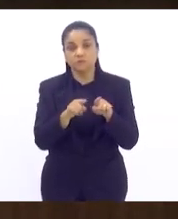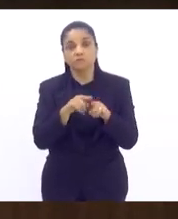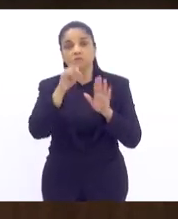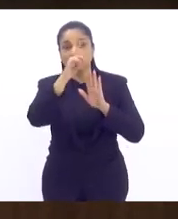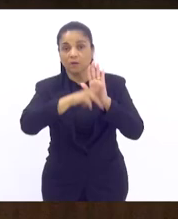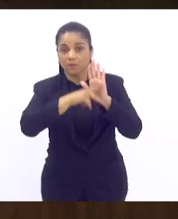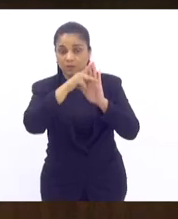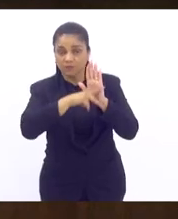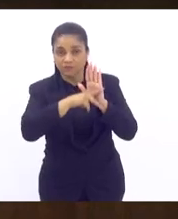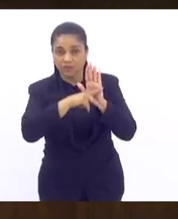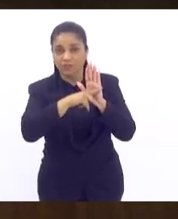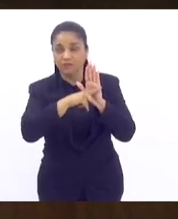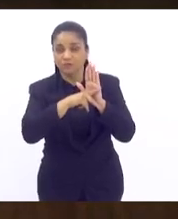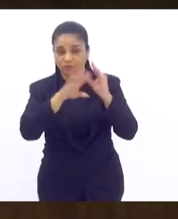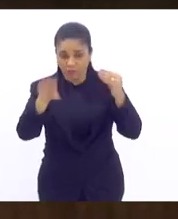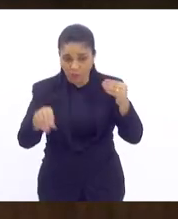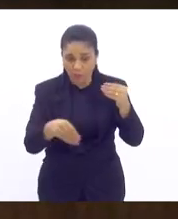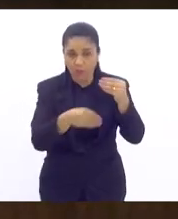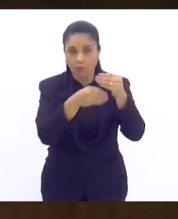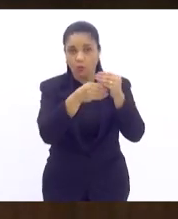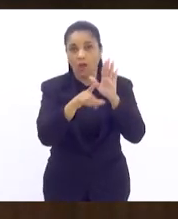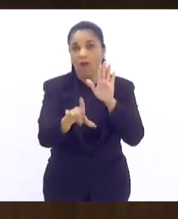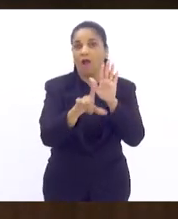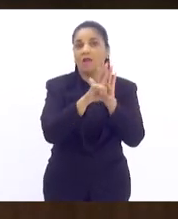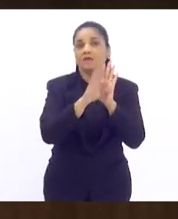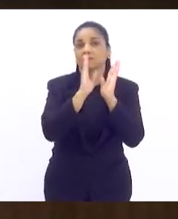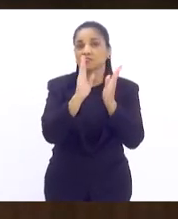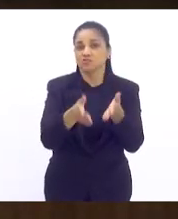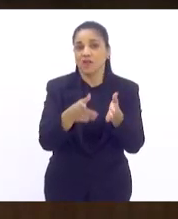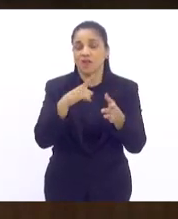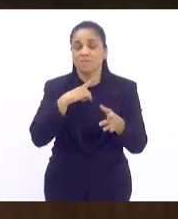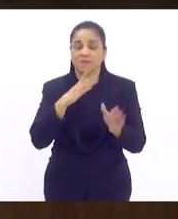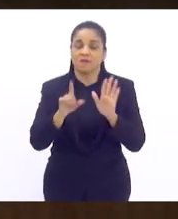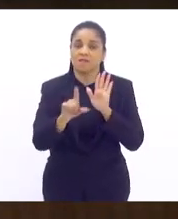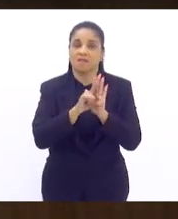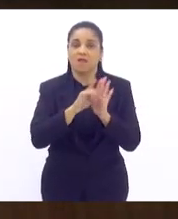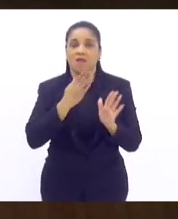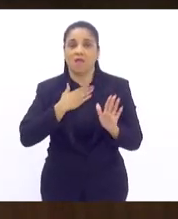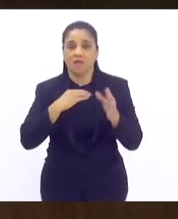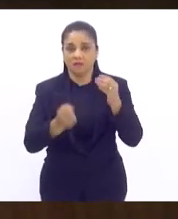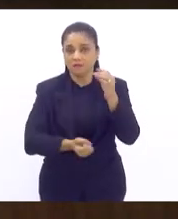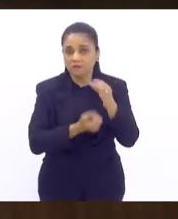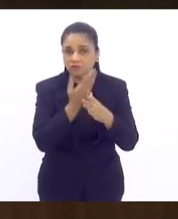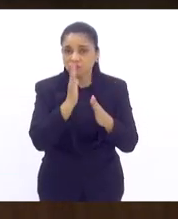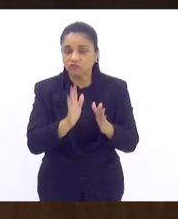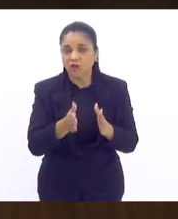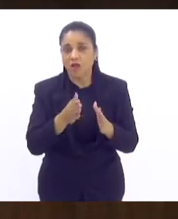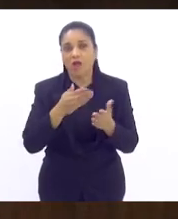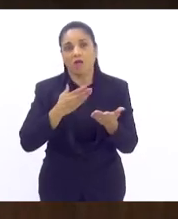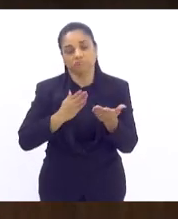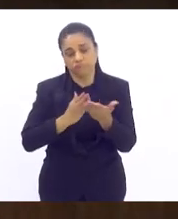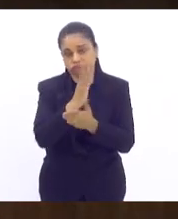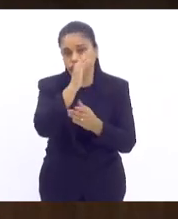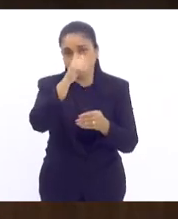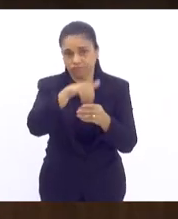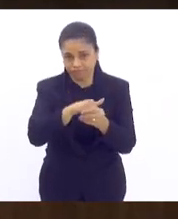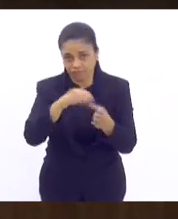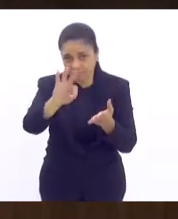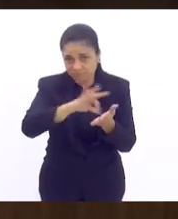seja incorporado à lei que já existe, que é minha, de minha autoria e que já foi sancionada.